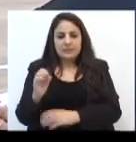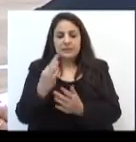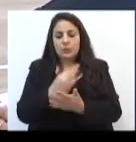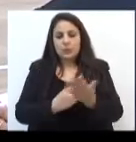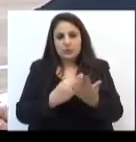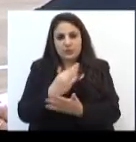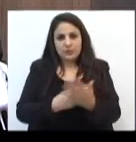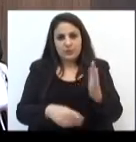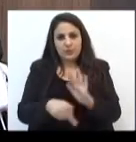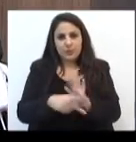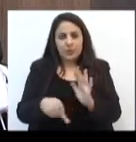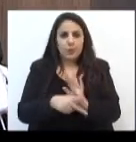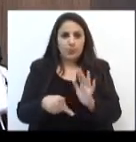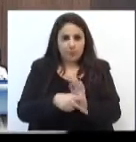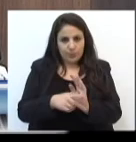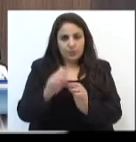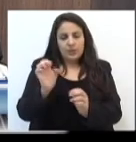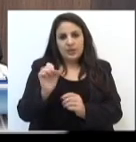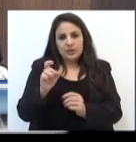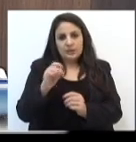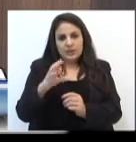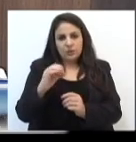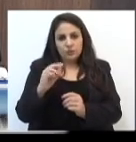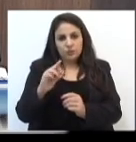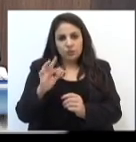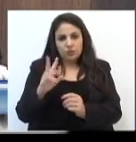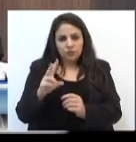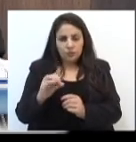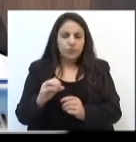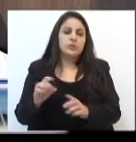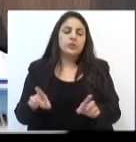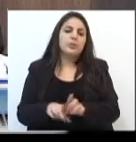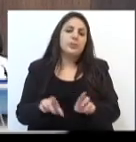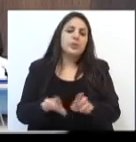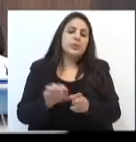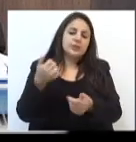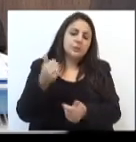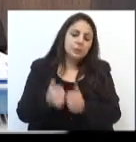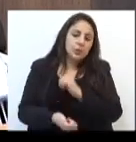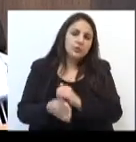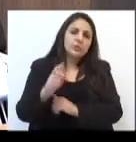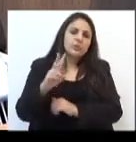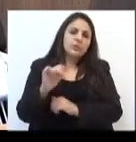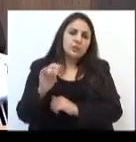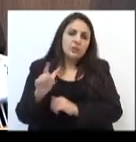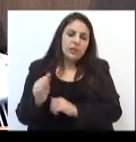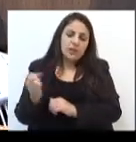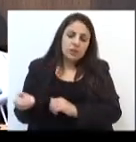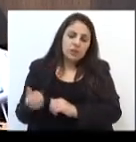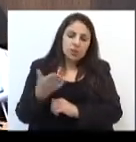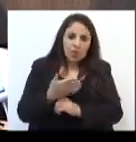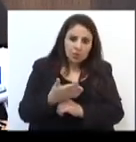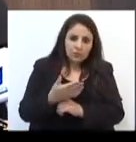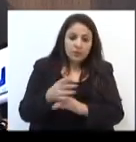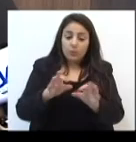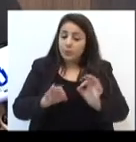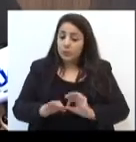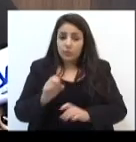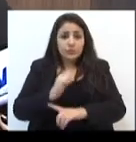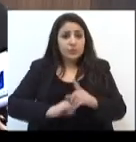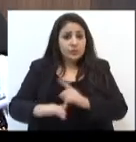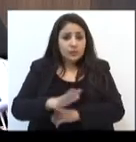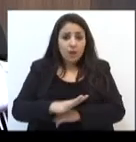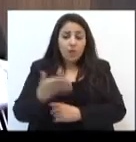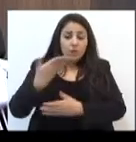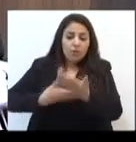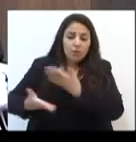Executivo. Os programas já existentes, como o Esporte Clube Vila Nova, que tem um lindo projeto social envolvendo as crianças